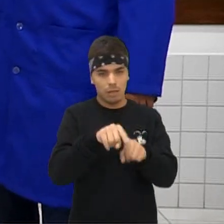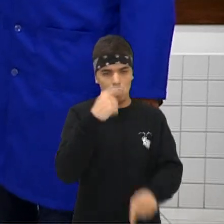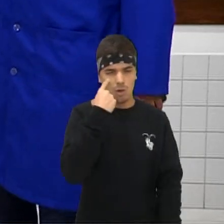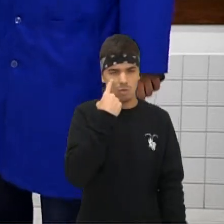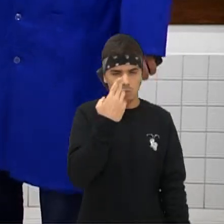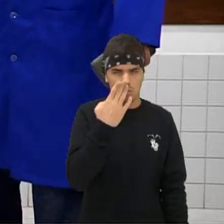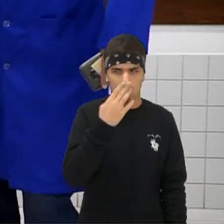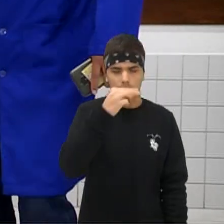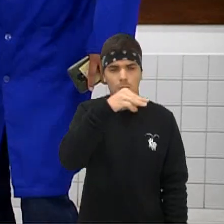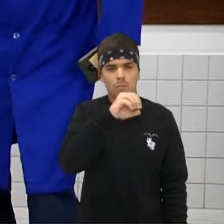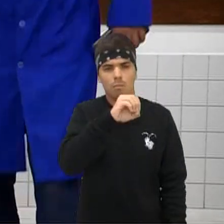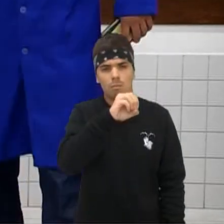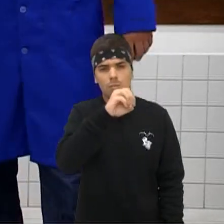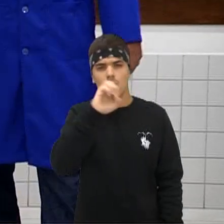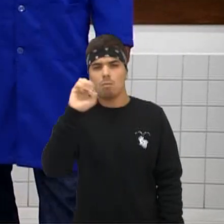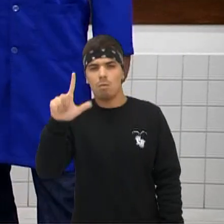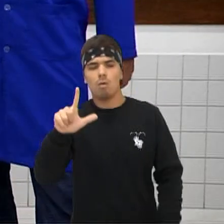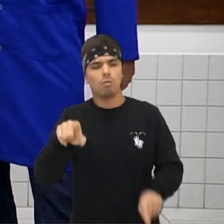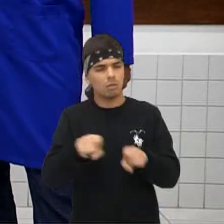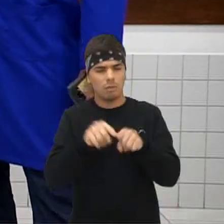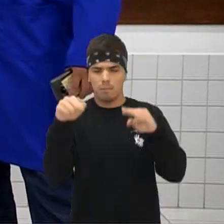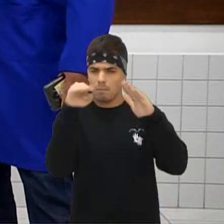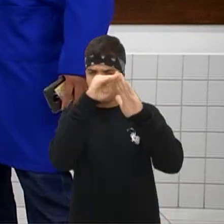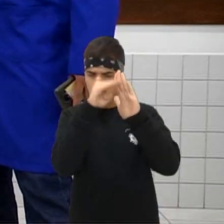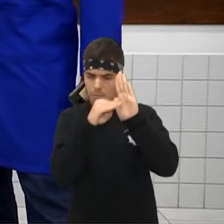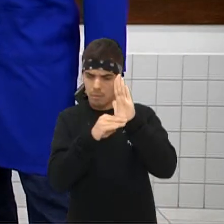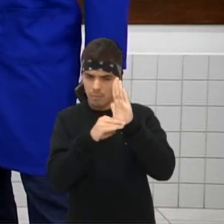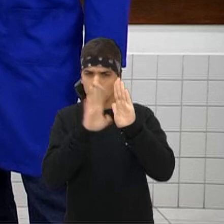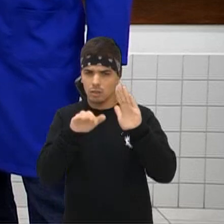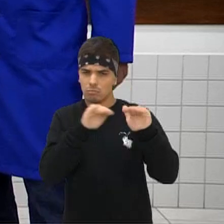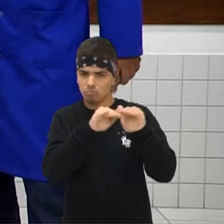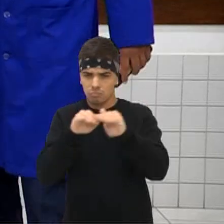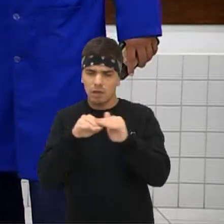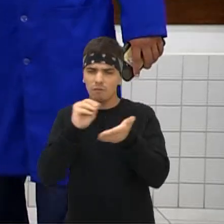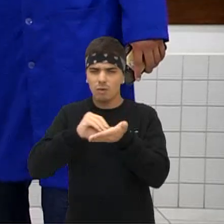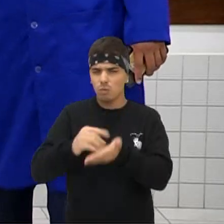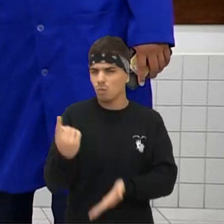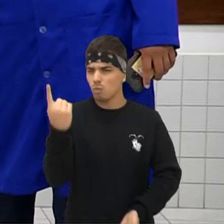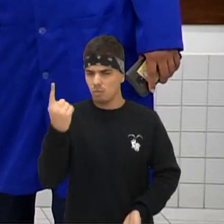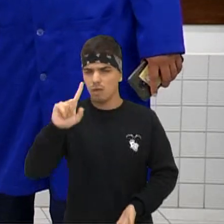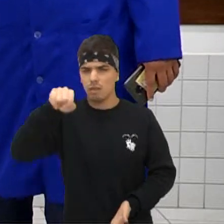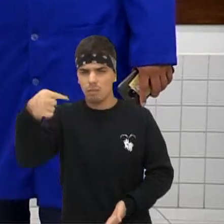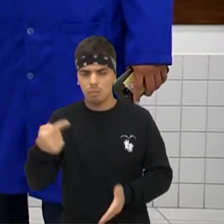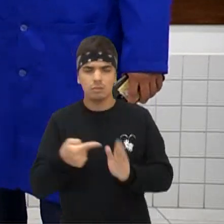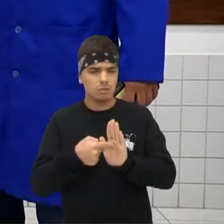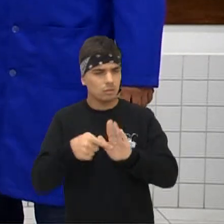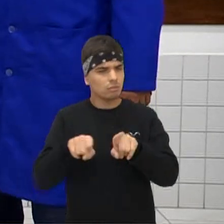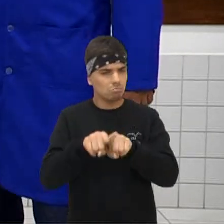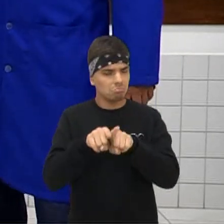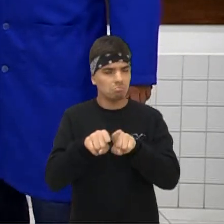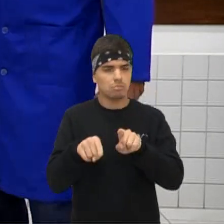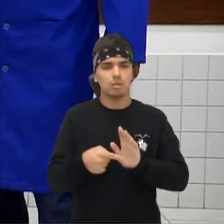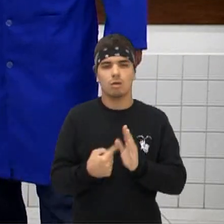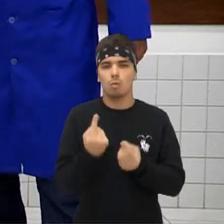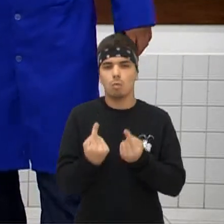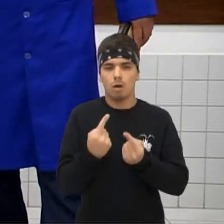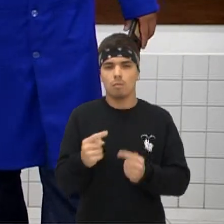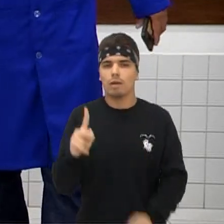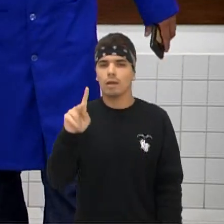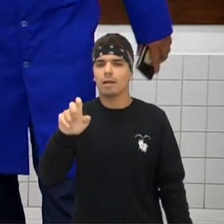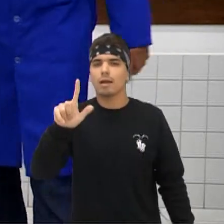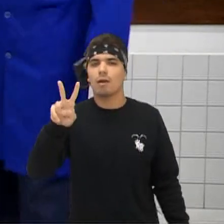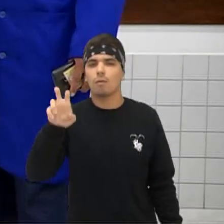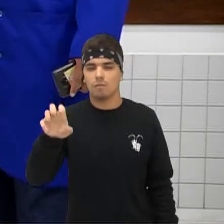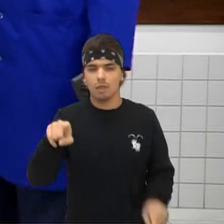Mol Então temos esses padrões que a gente acaba trabalhando Acabou faltando uma, né? Porque a gente está trabalhando também ali Que é a temperatura, que é Kelvin, né? E